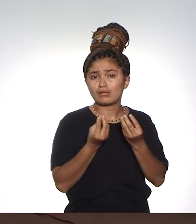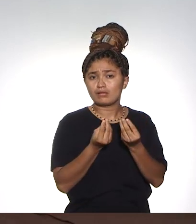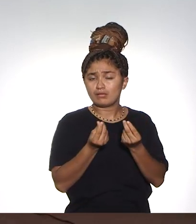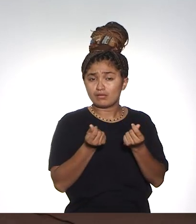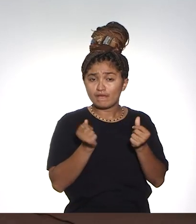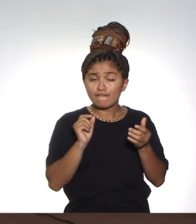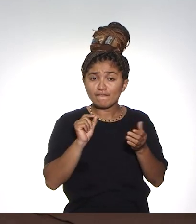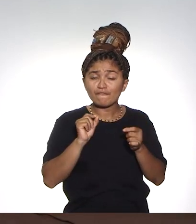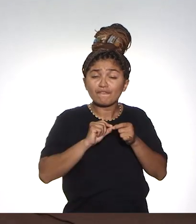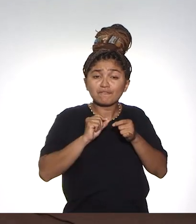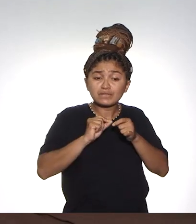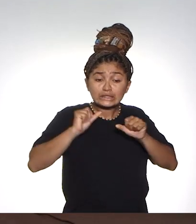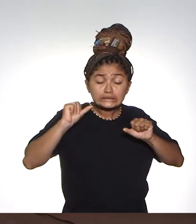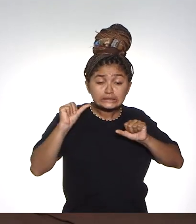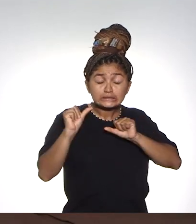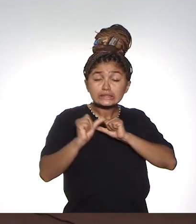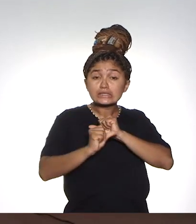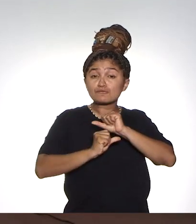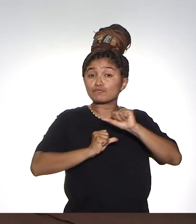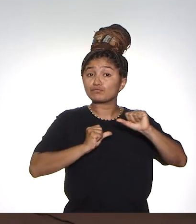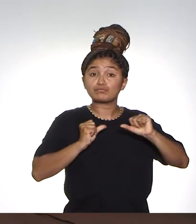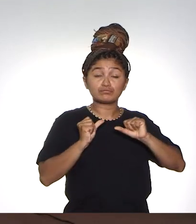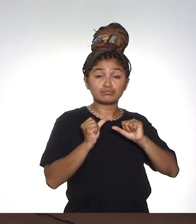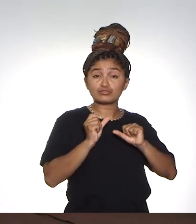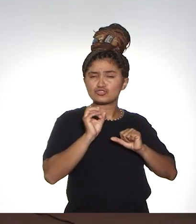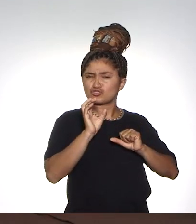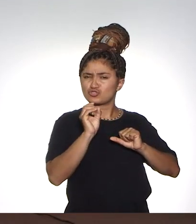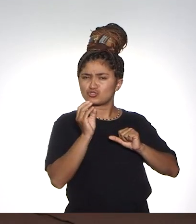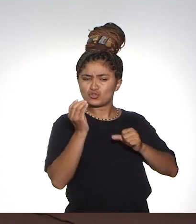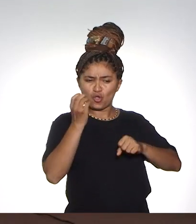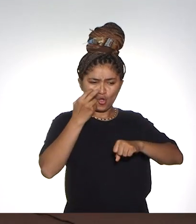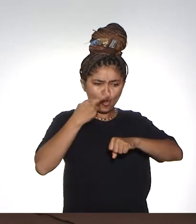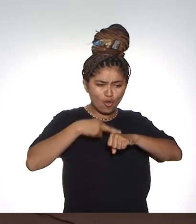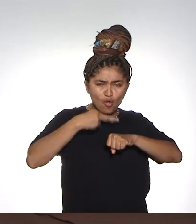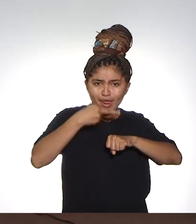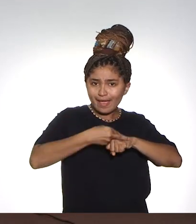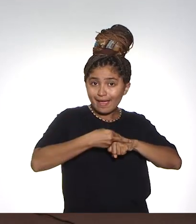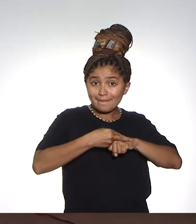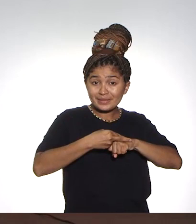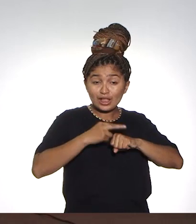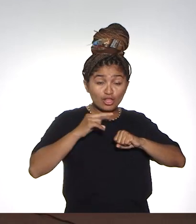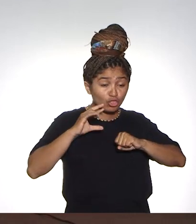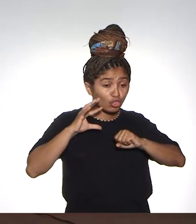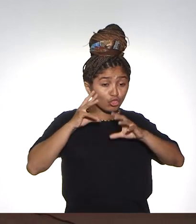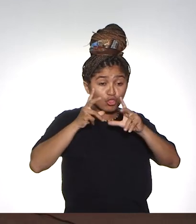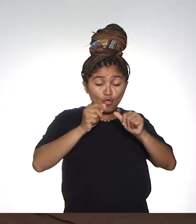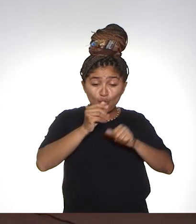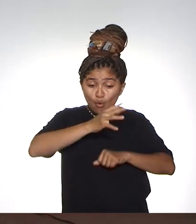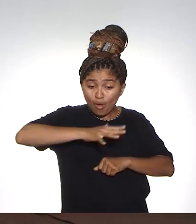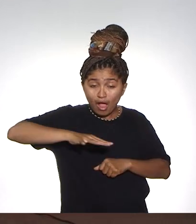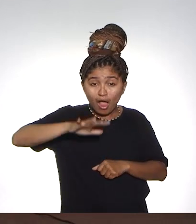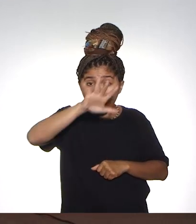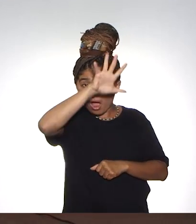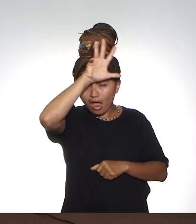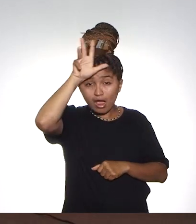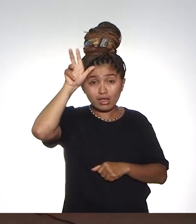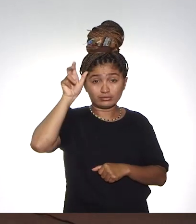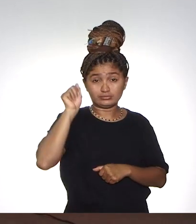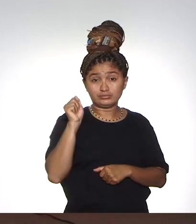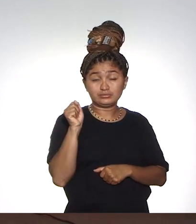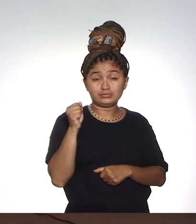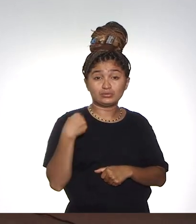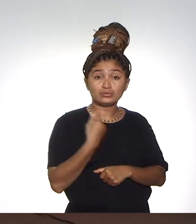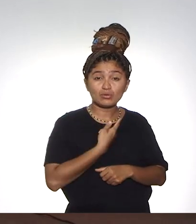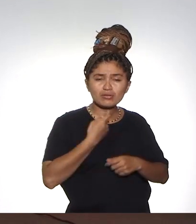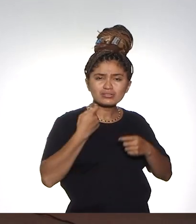qualidade, que faça a transformação, como você está comentando, não apenas o nosso Estado, mas toda da região amazônica,